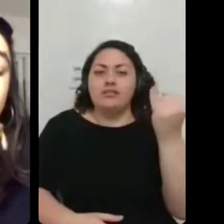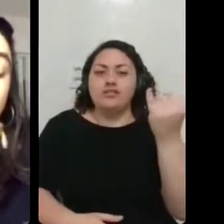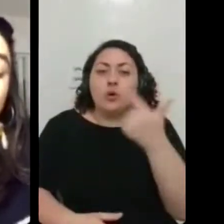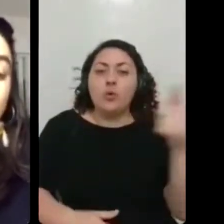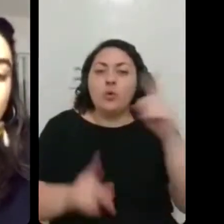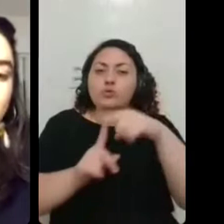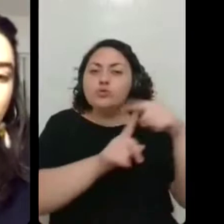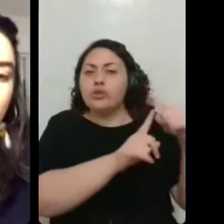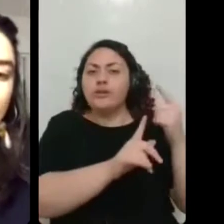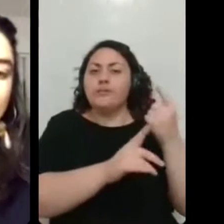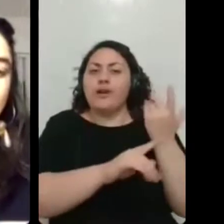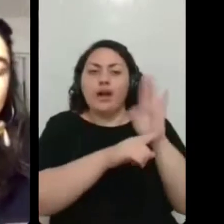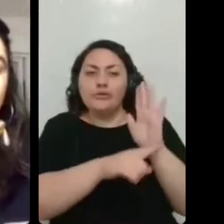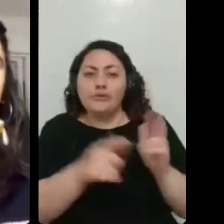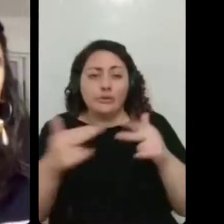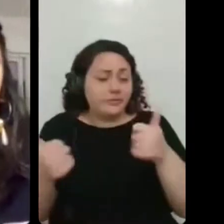e tá tudo bem, sabe?